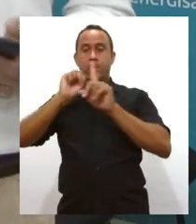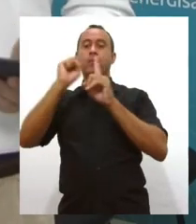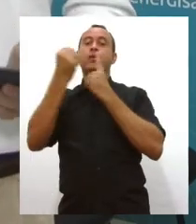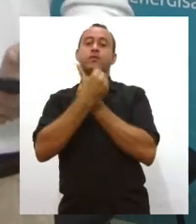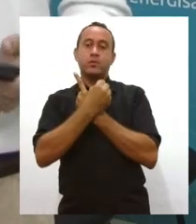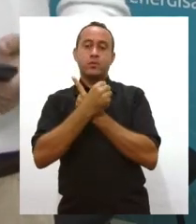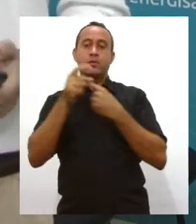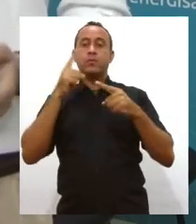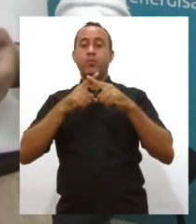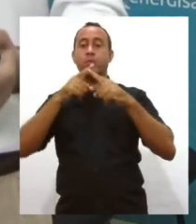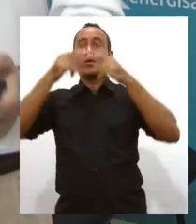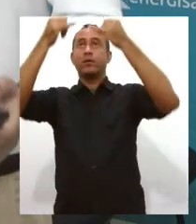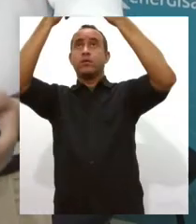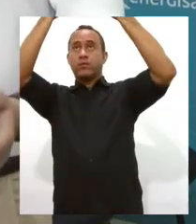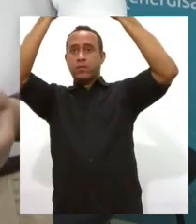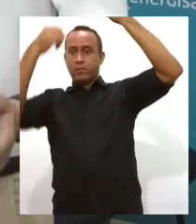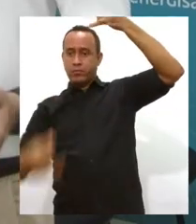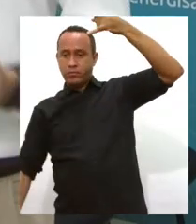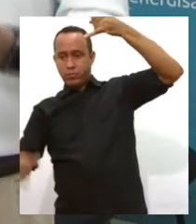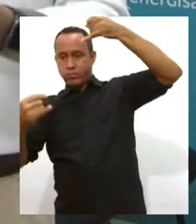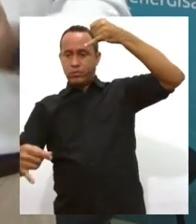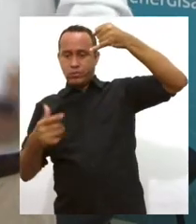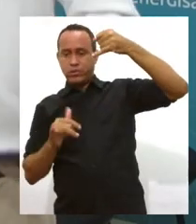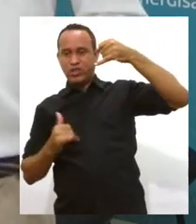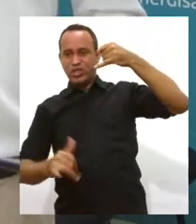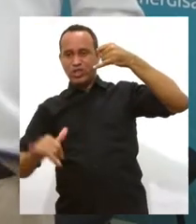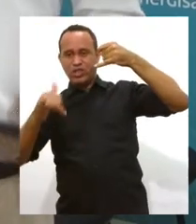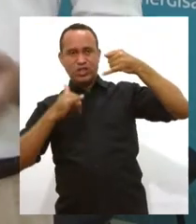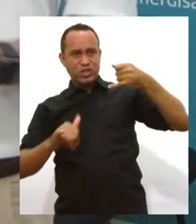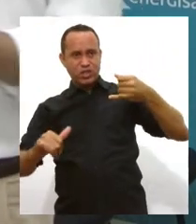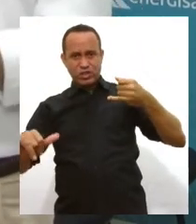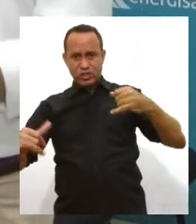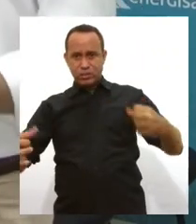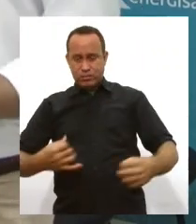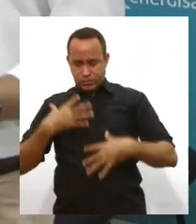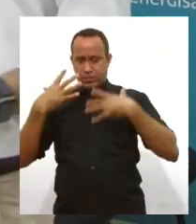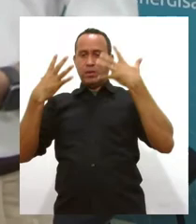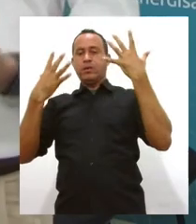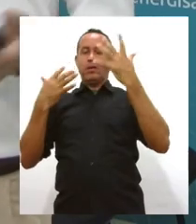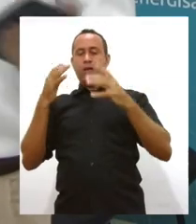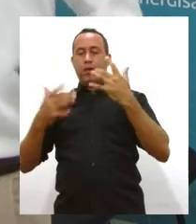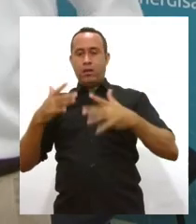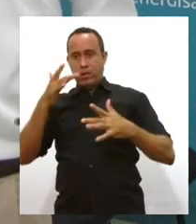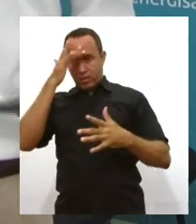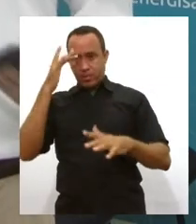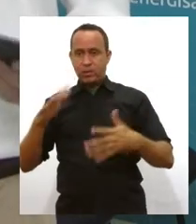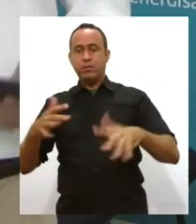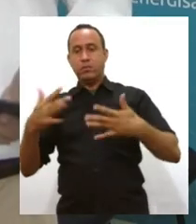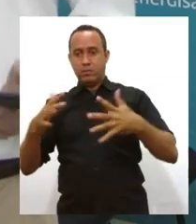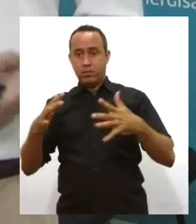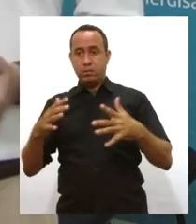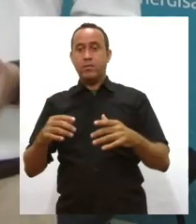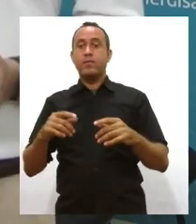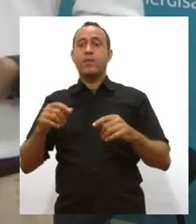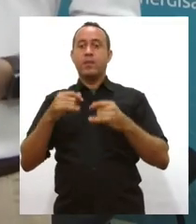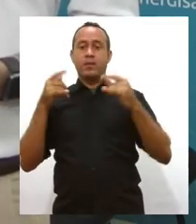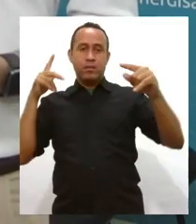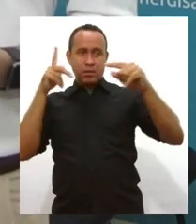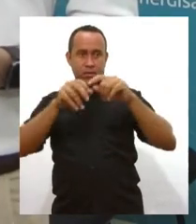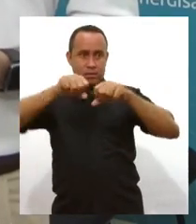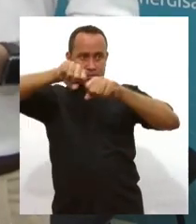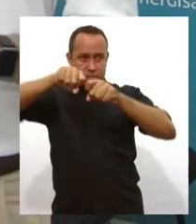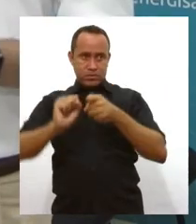porque o cabo pode se partir naquele momento e cair sobre o chão, às vezes energizado, até que a proteção desligue aquele